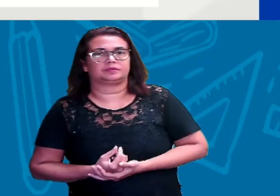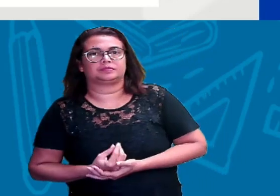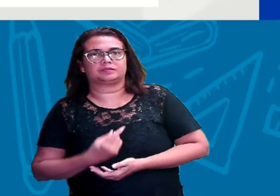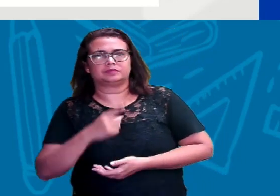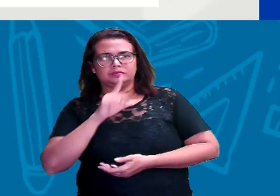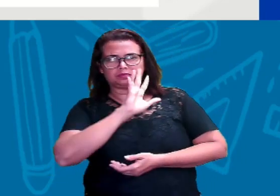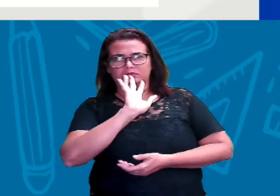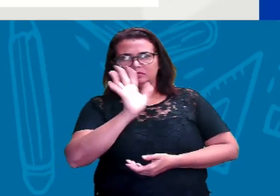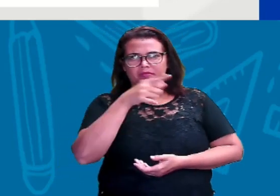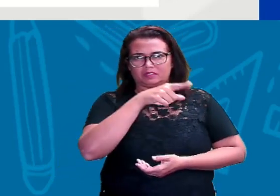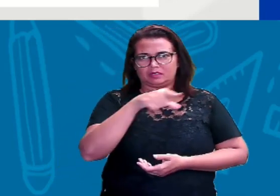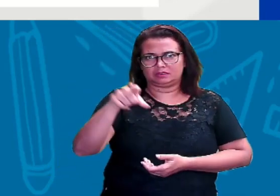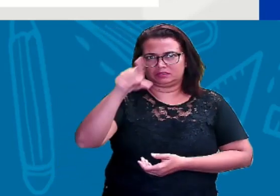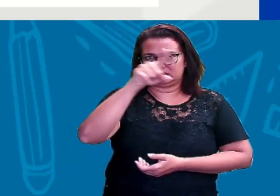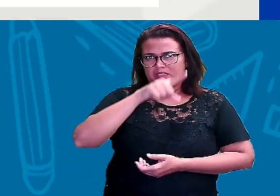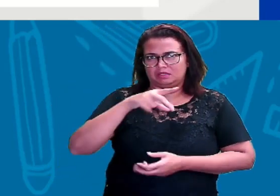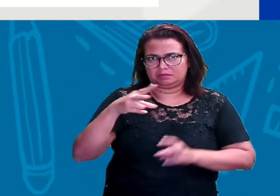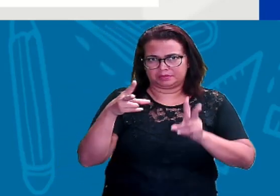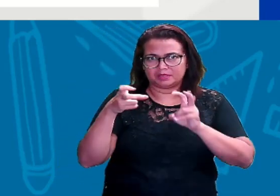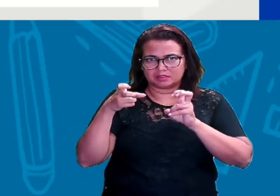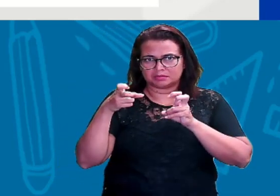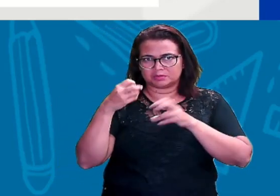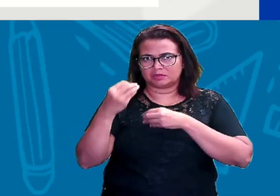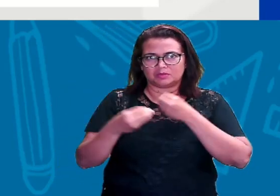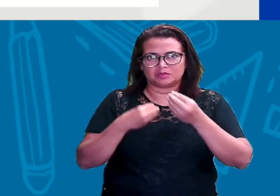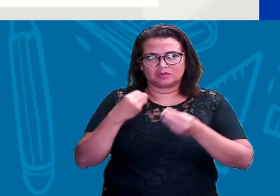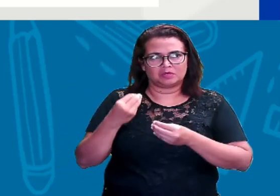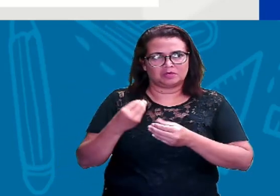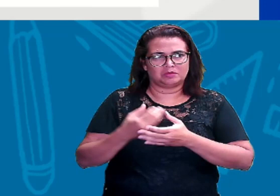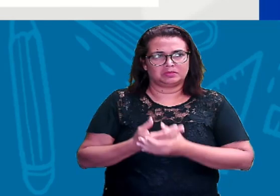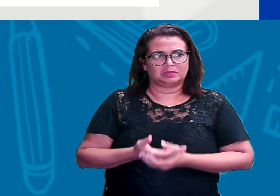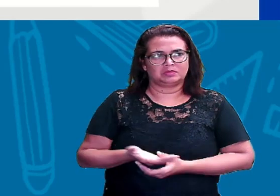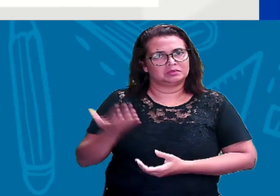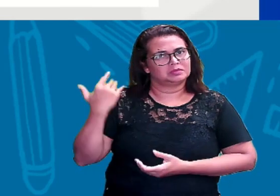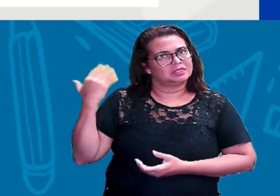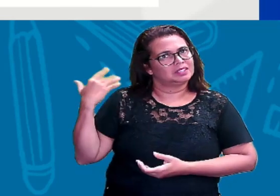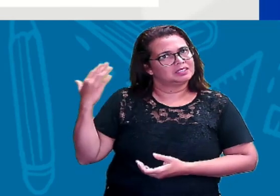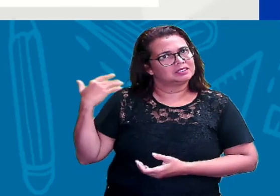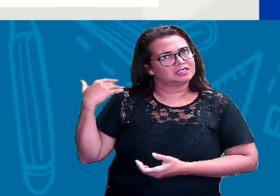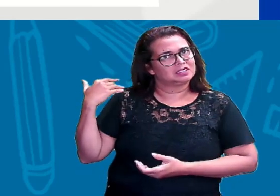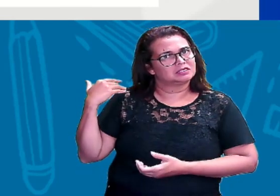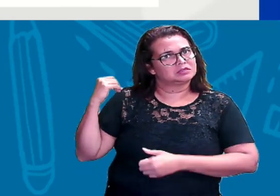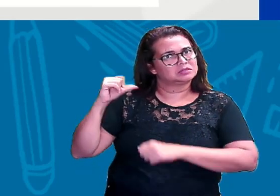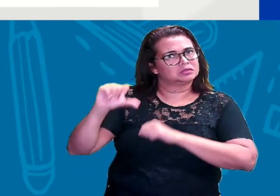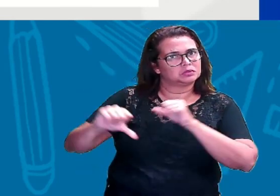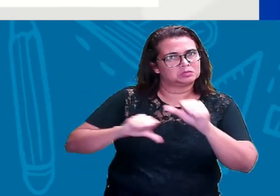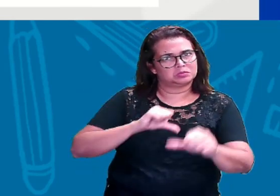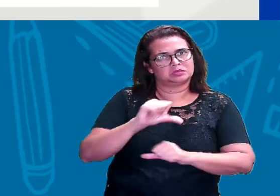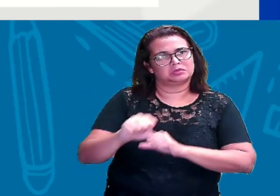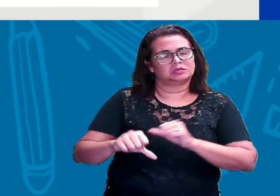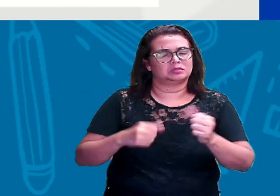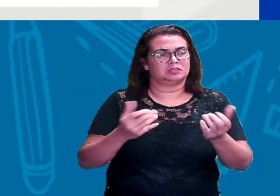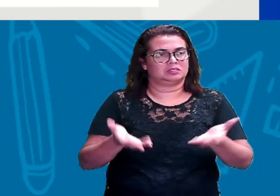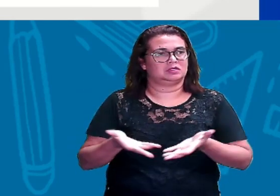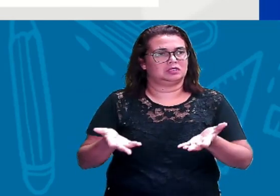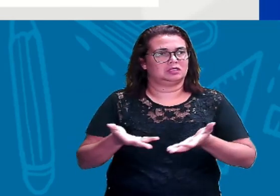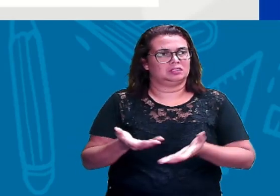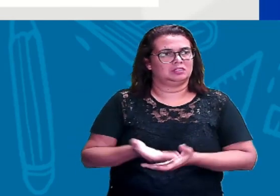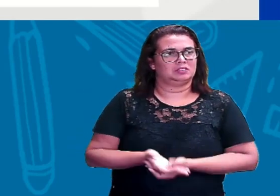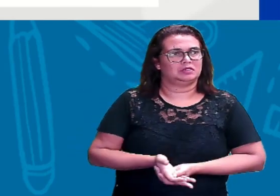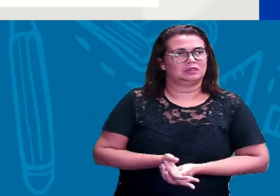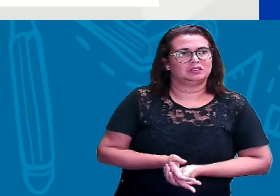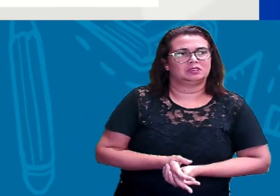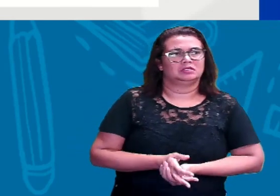ficou, ou como é que era esse alfabeto e como ficou esse alfabeto para nós hoje em dia. Certo, gente?